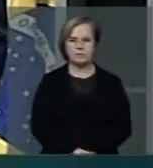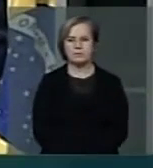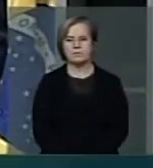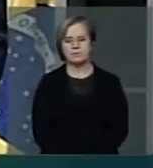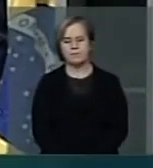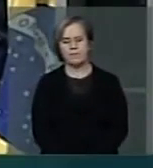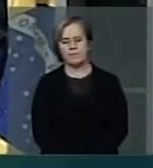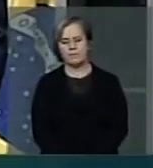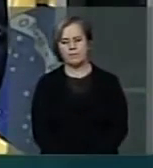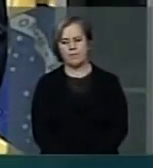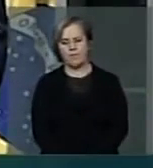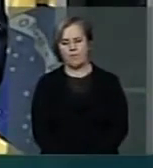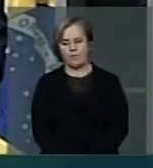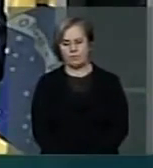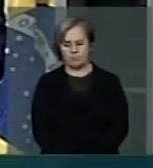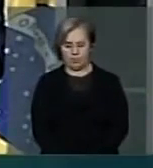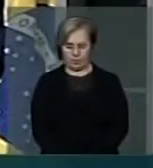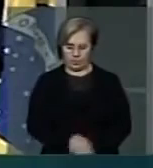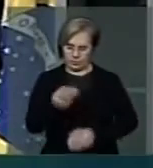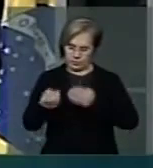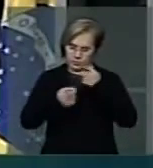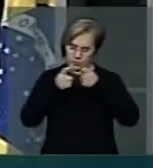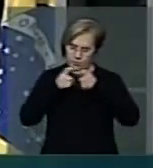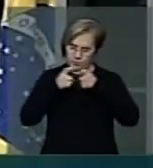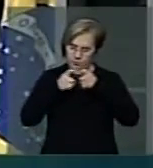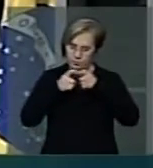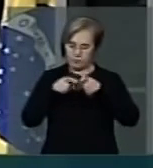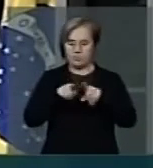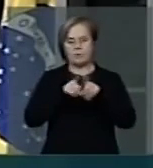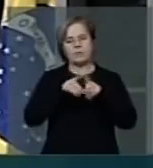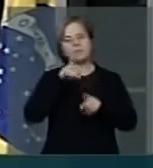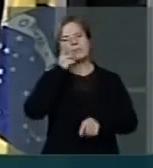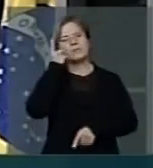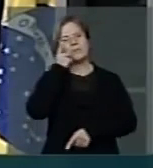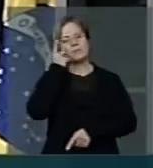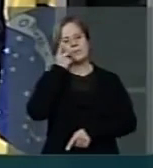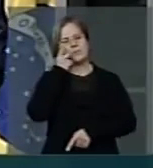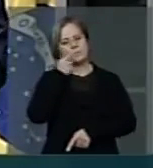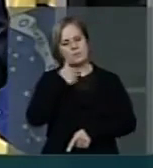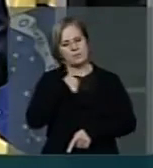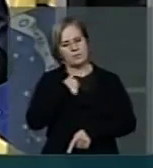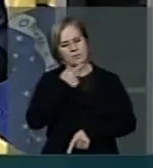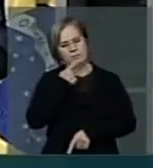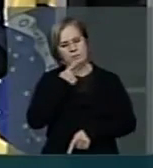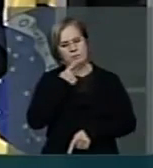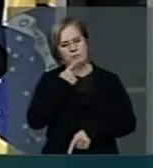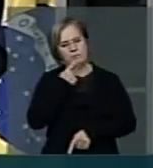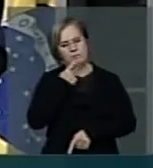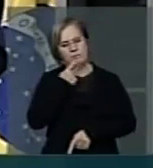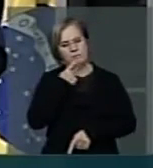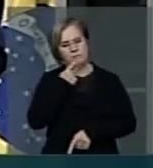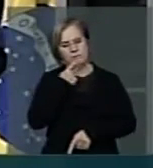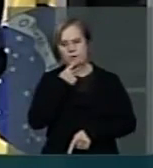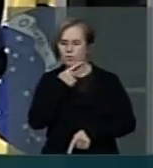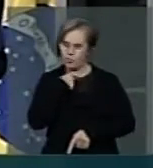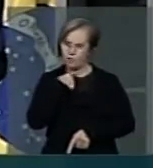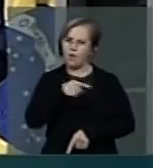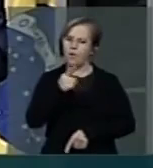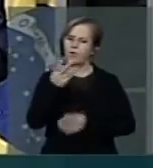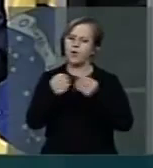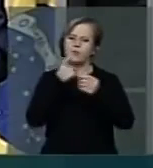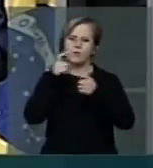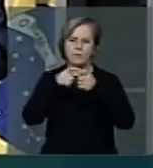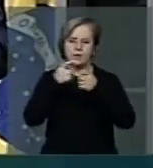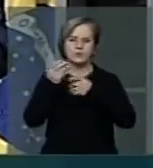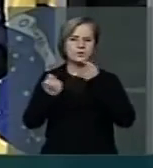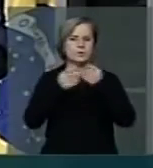Para concluir, como médico e deputado, vou sim, senhora Presidente, vou sim, como médico e deputado,